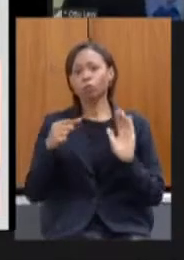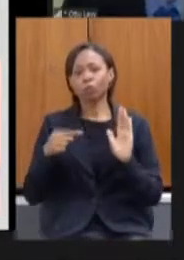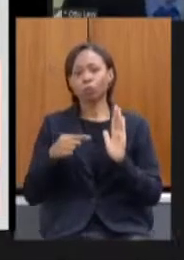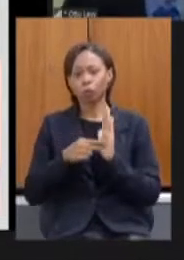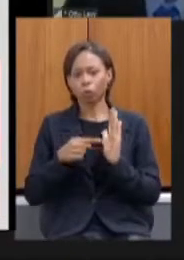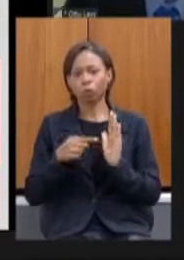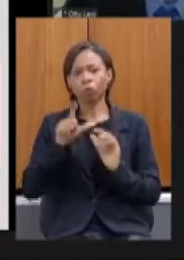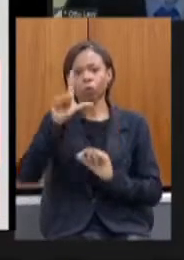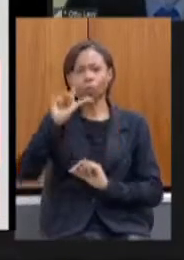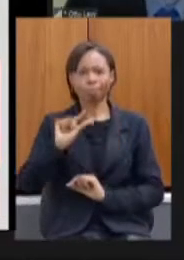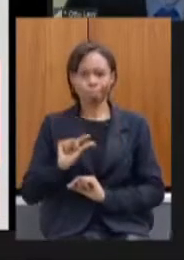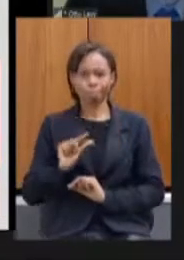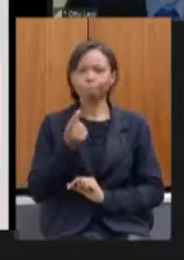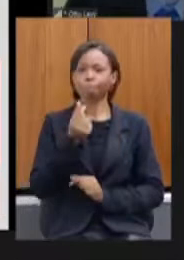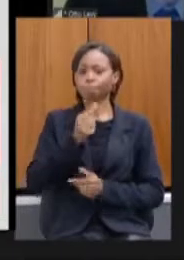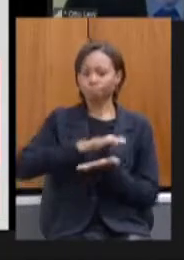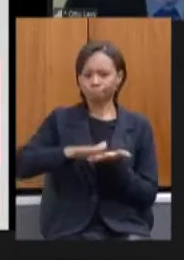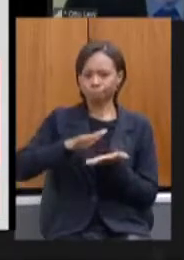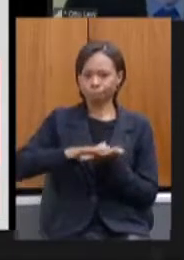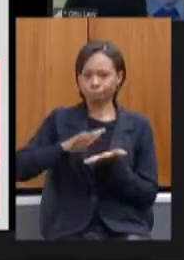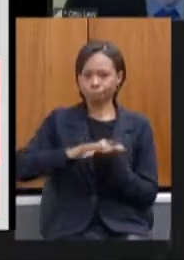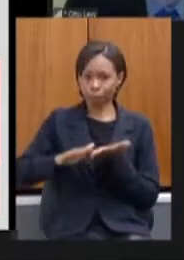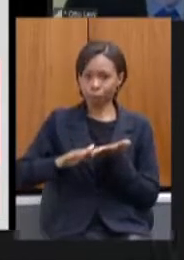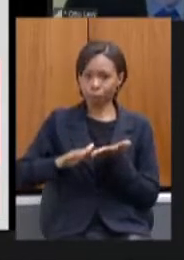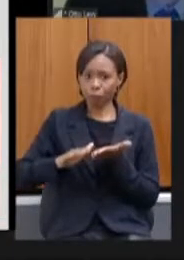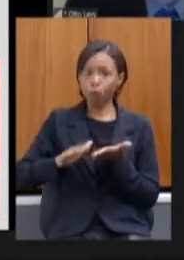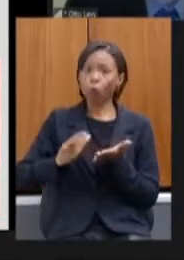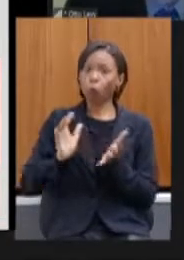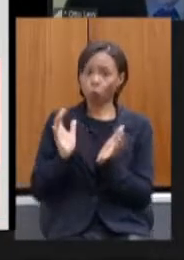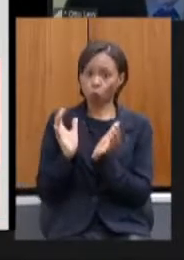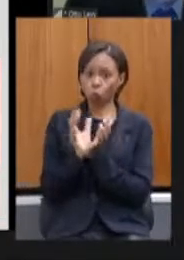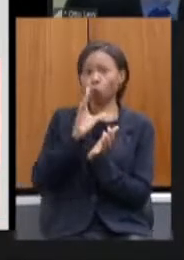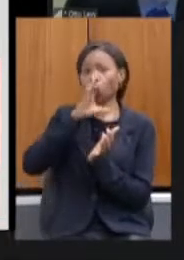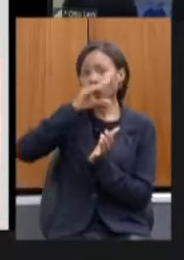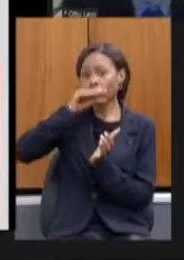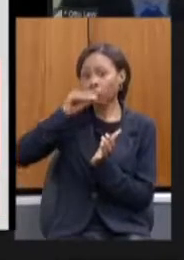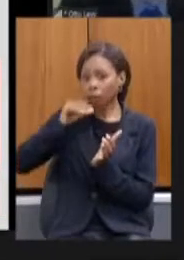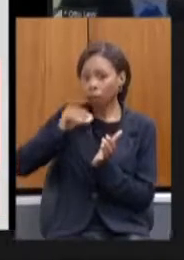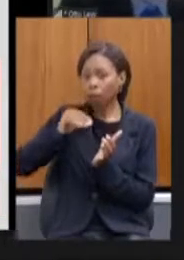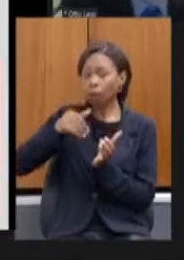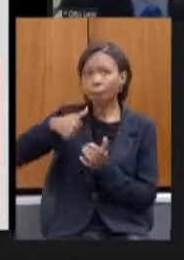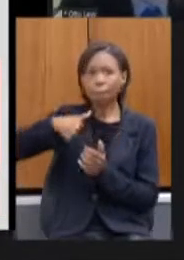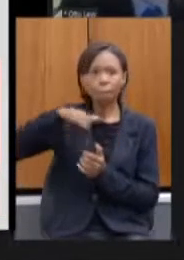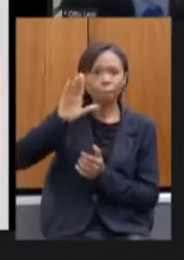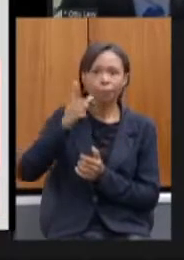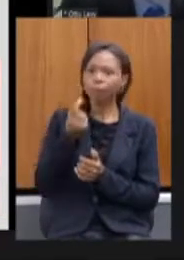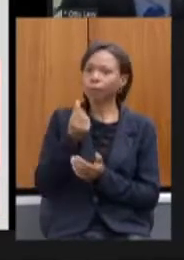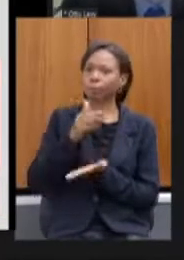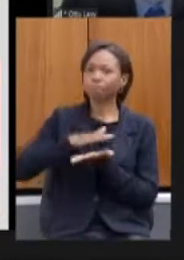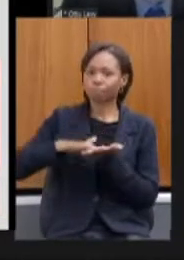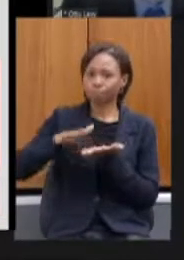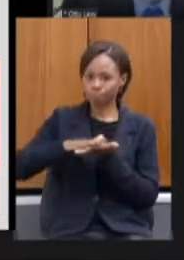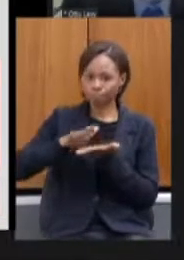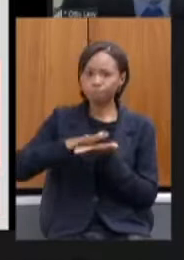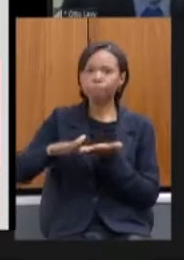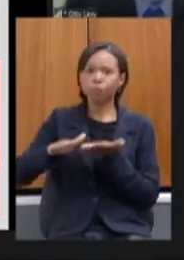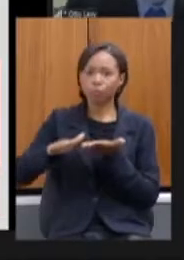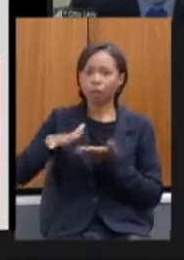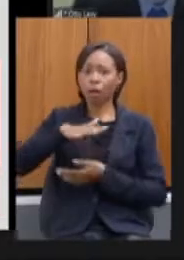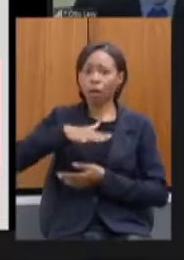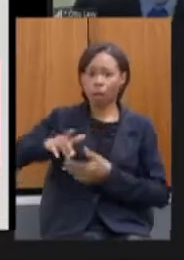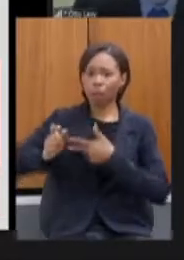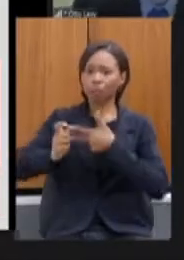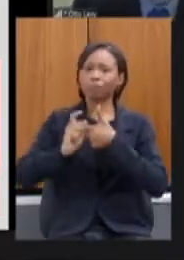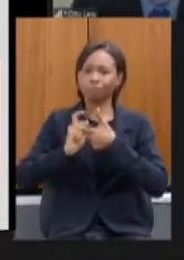o pessoal que é sem dúvida a maior despesa do poder executivo